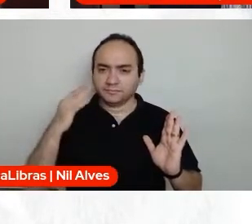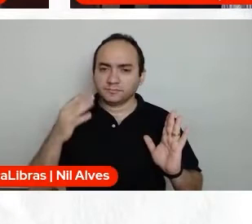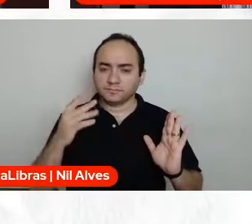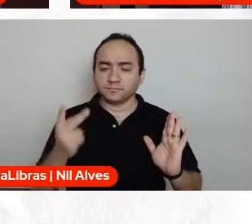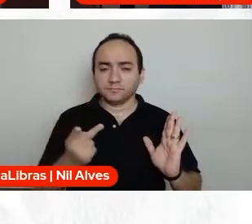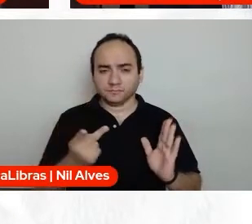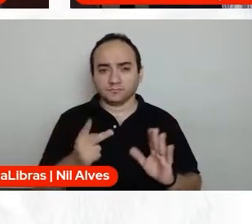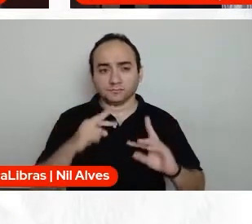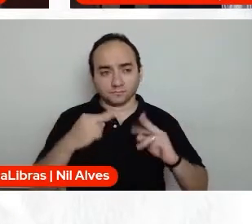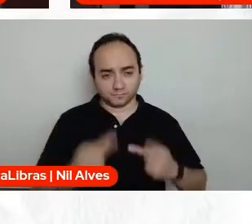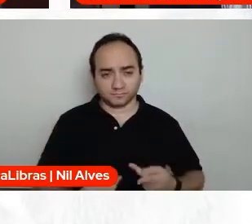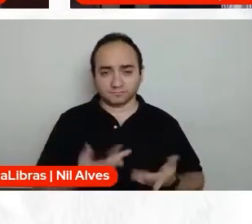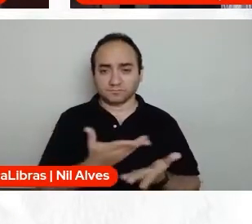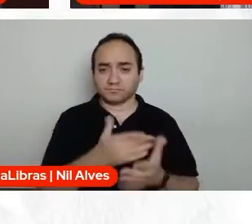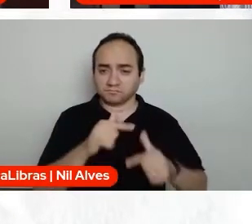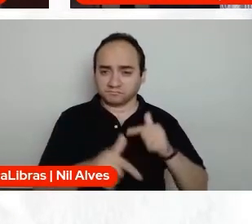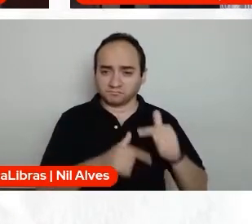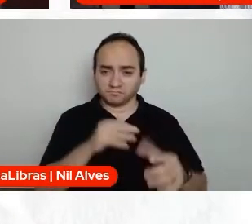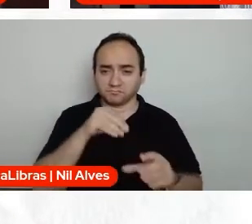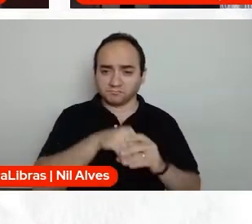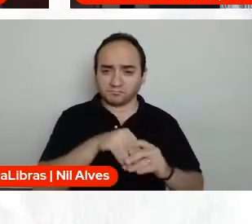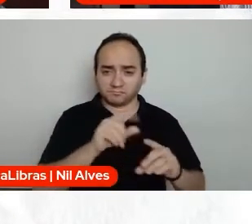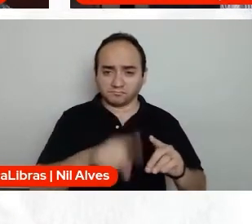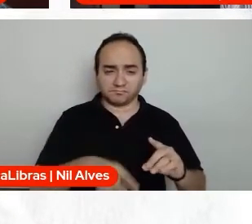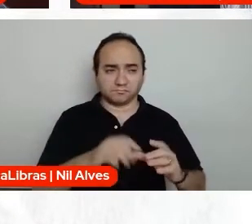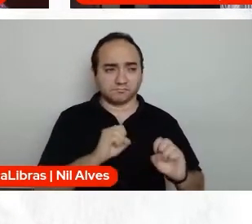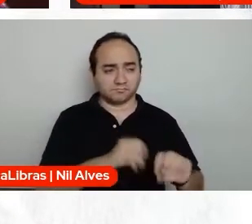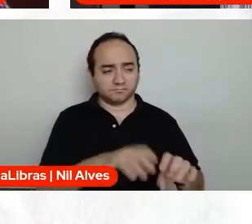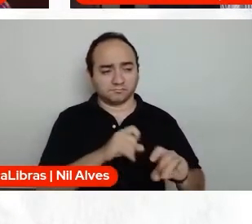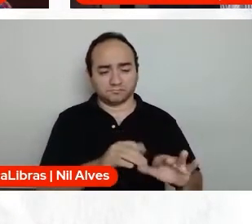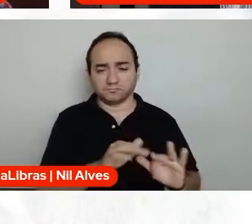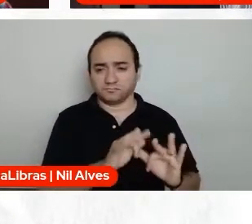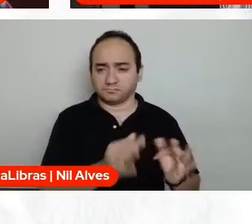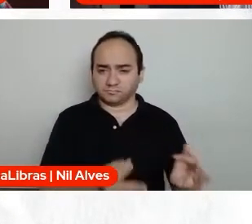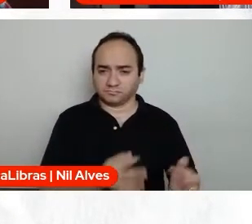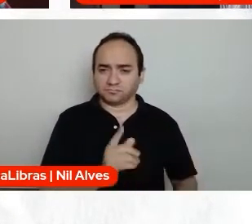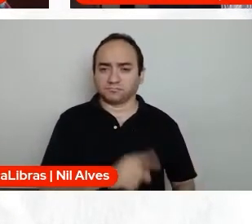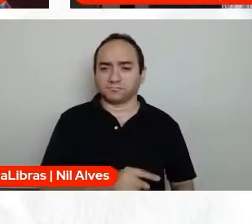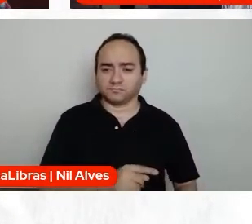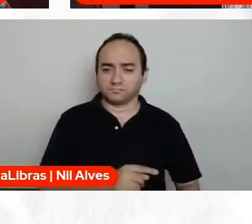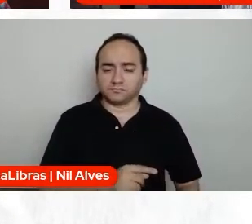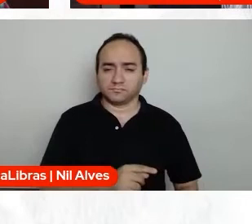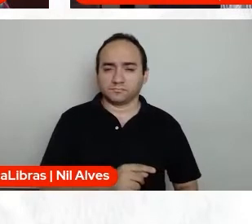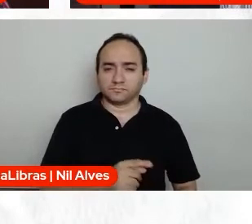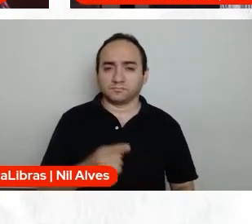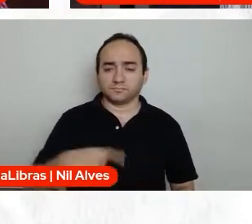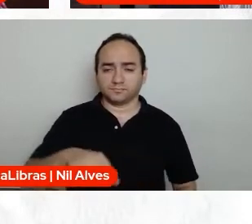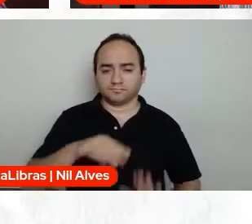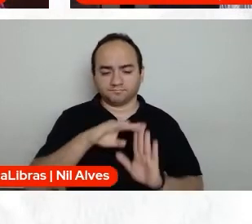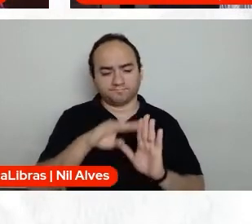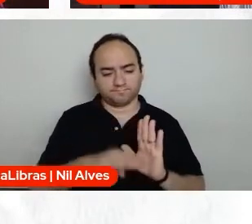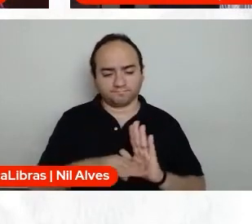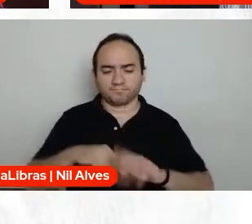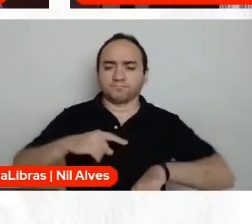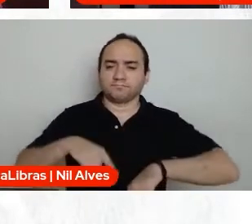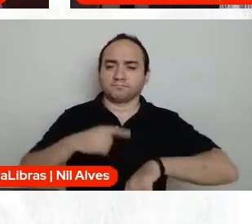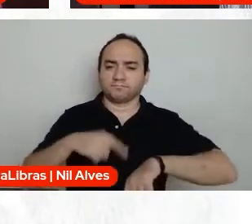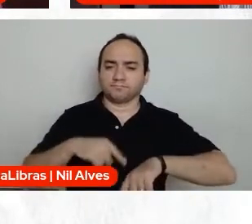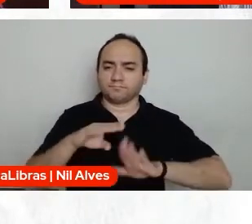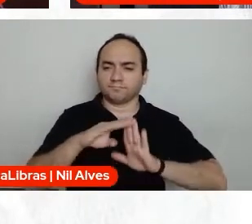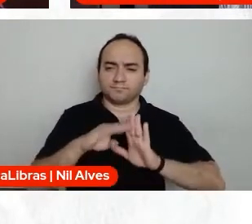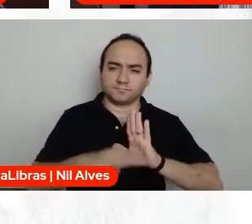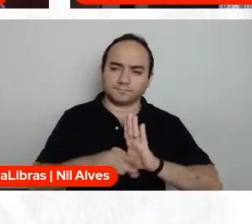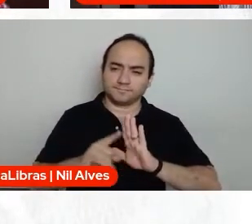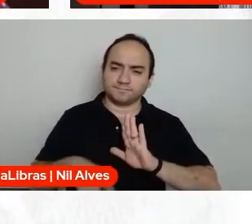pelas ciências humanas, na educação básica, e aí, cada vez mais, diminui a carga horária dessas disciplinas da educação